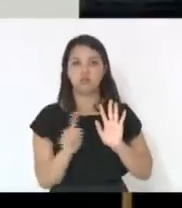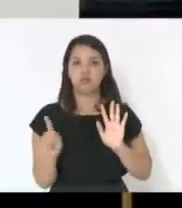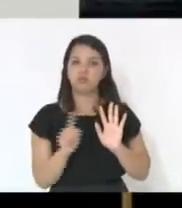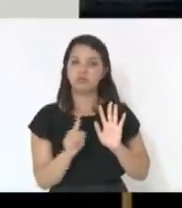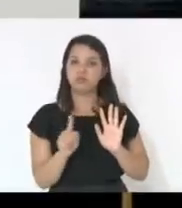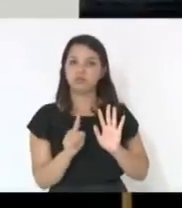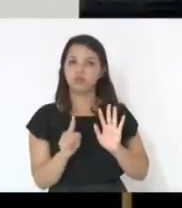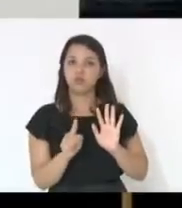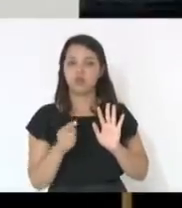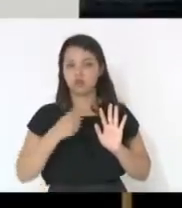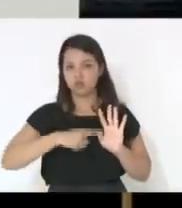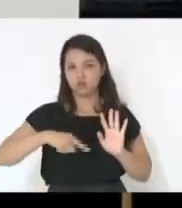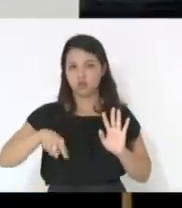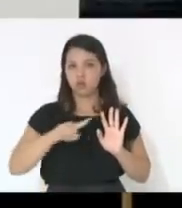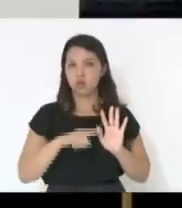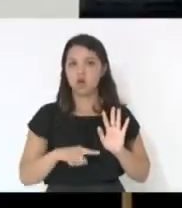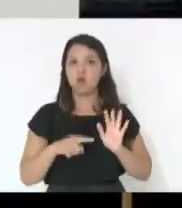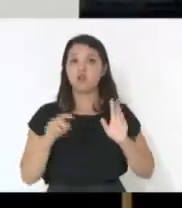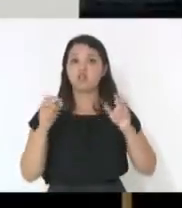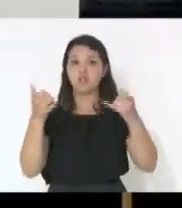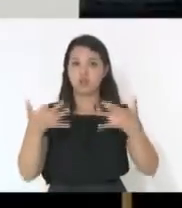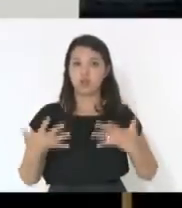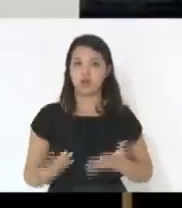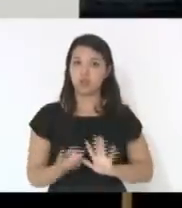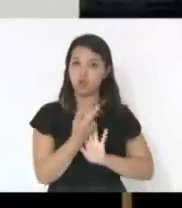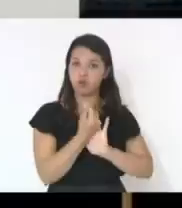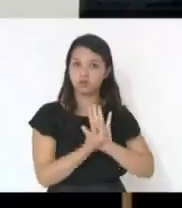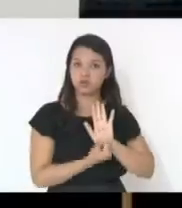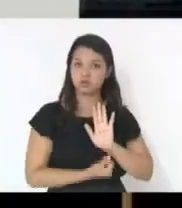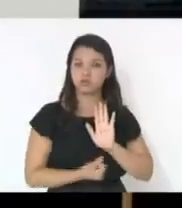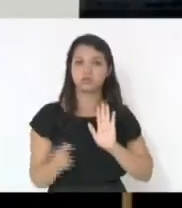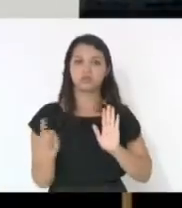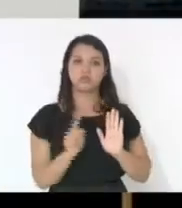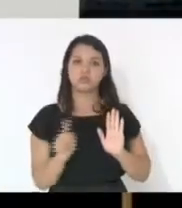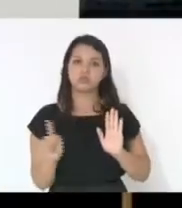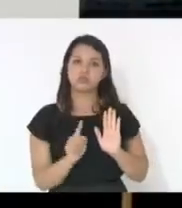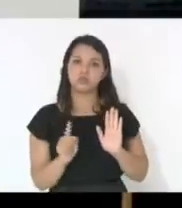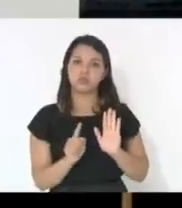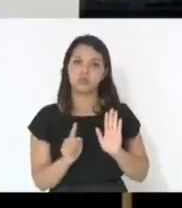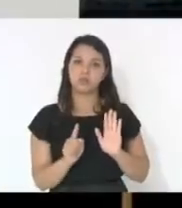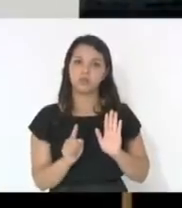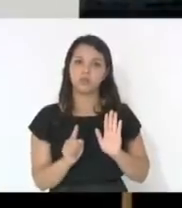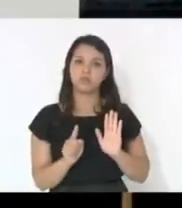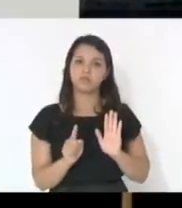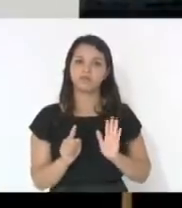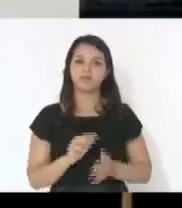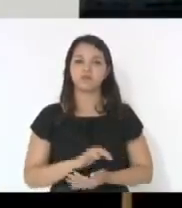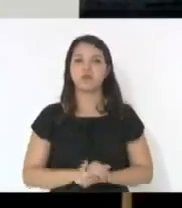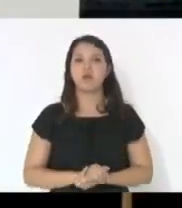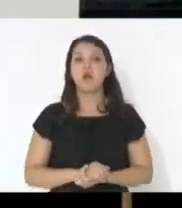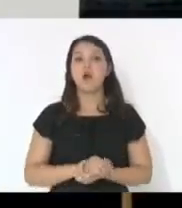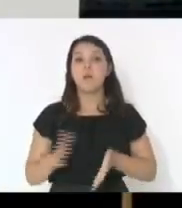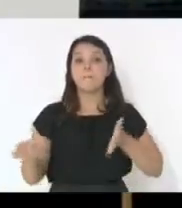do orçamento, não é? Nós estamos tratando de um prazo para pagamento.